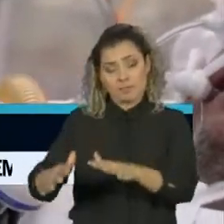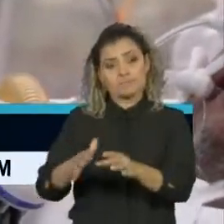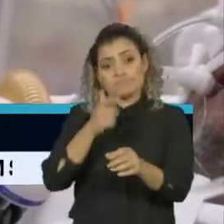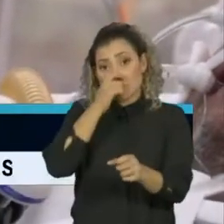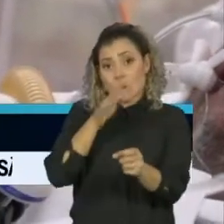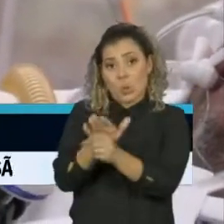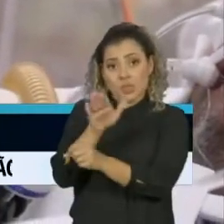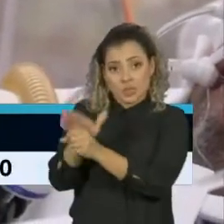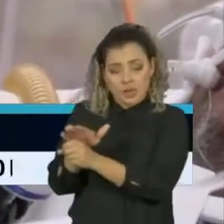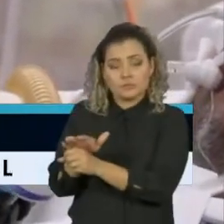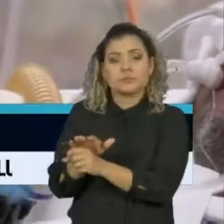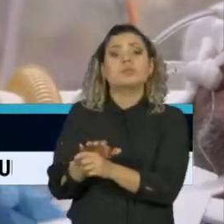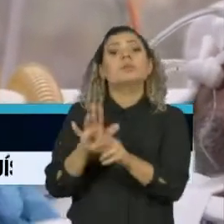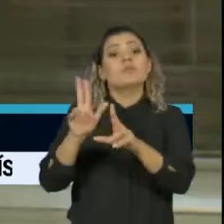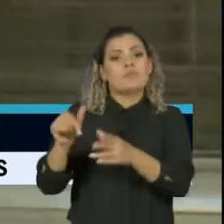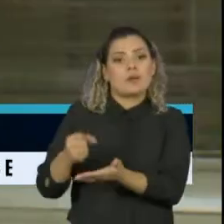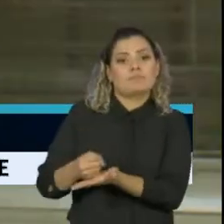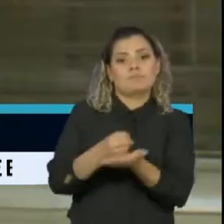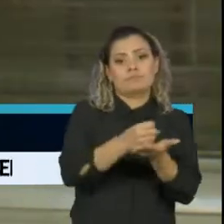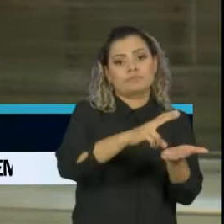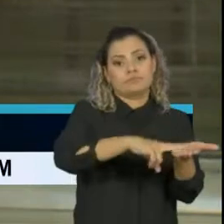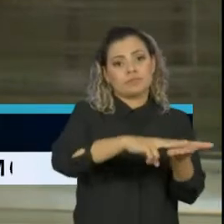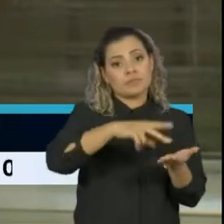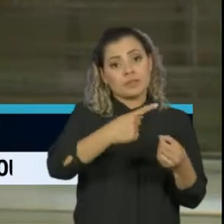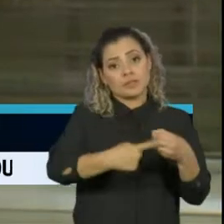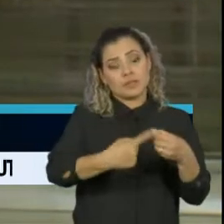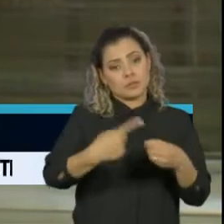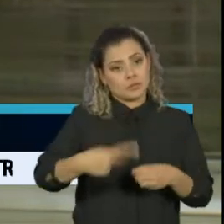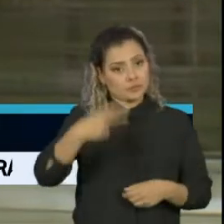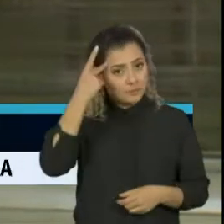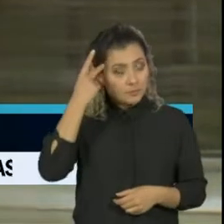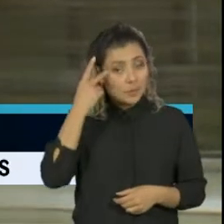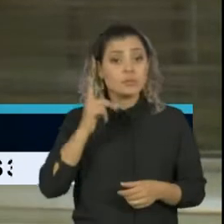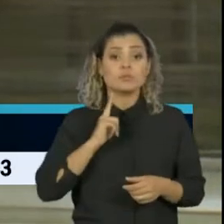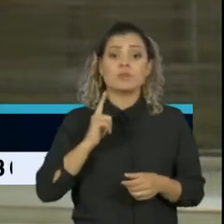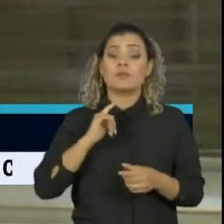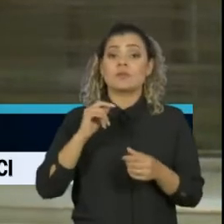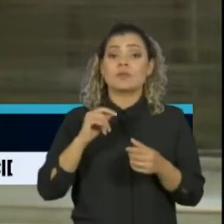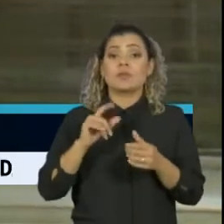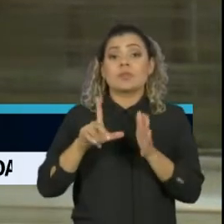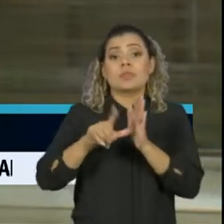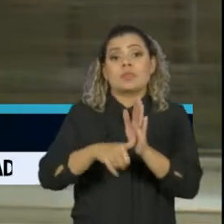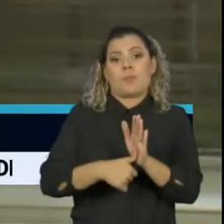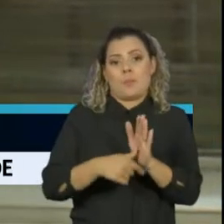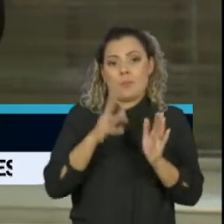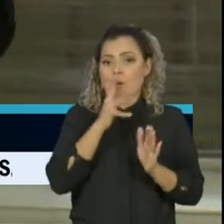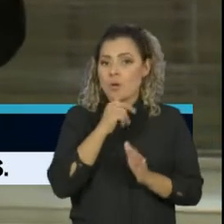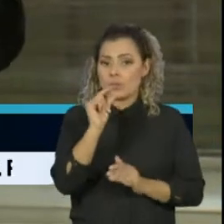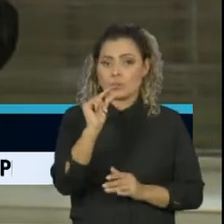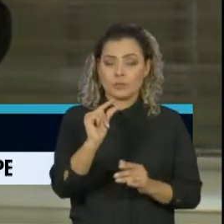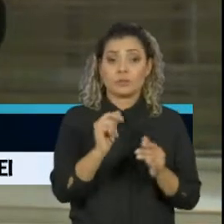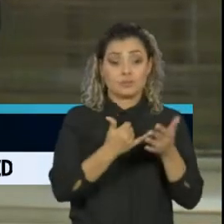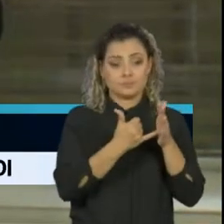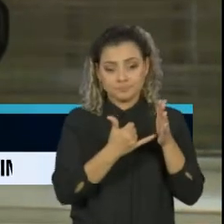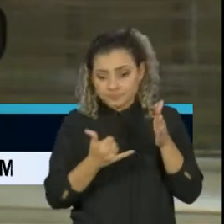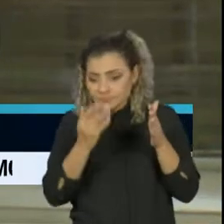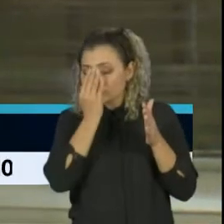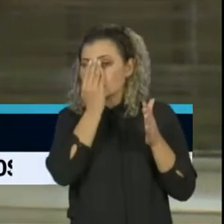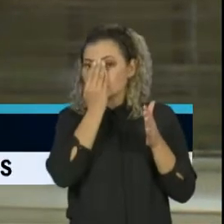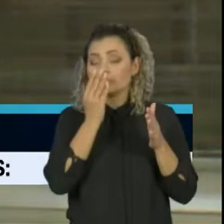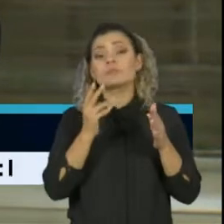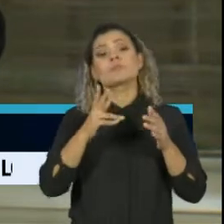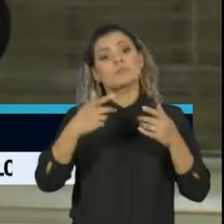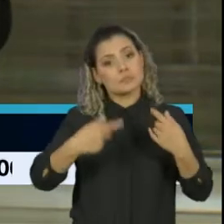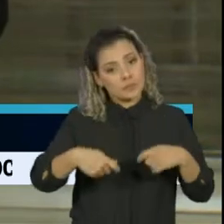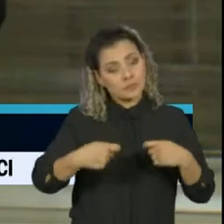transferidos para o interior do estado. Houve uma defasagem aí da chegada dos respiradores, então nós temos que usar por um tempo